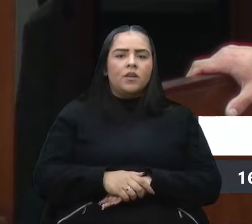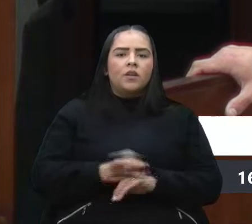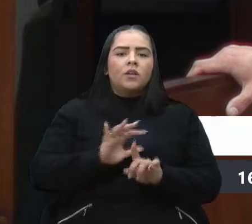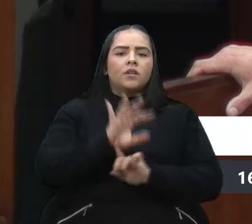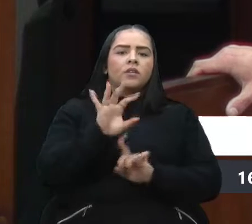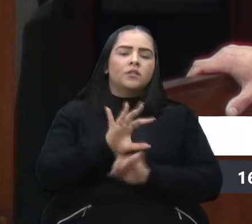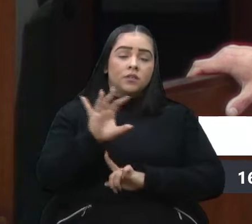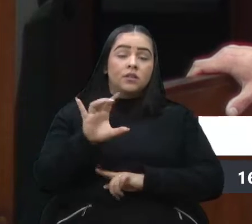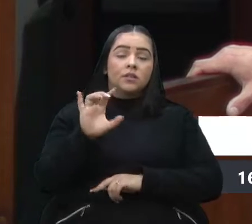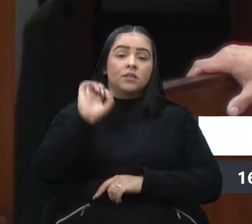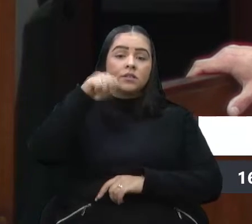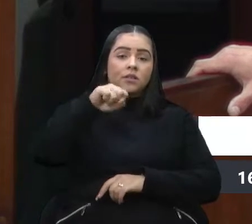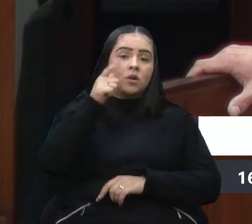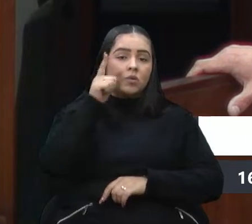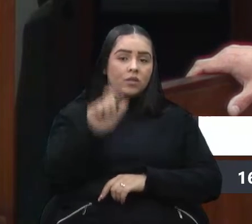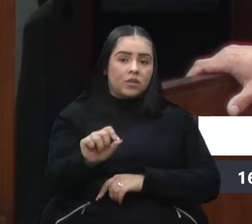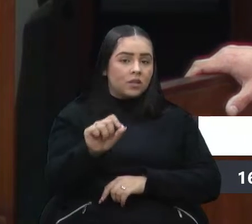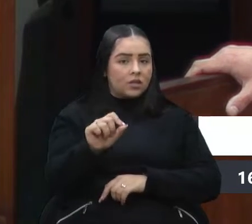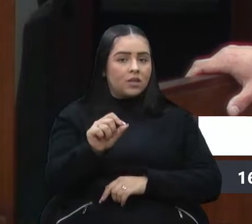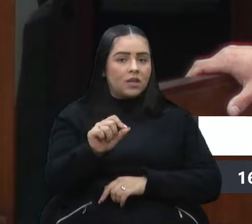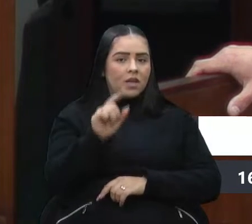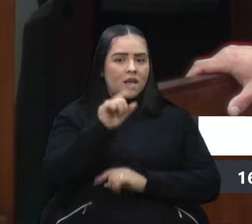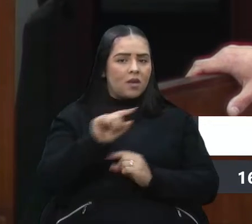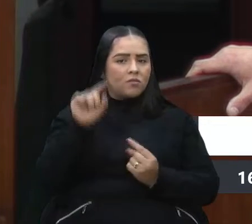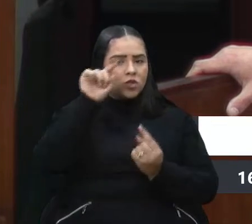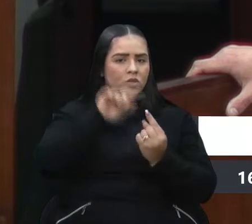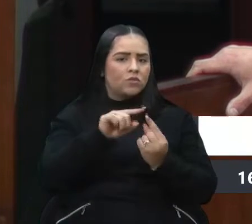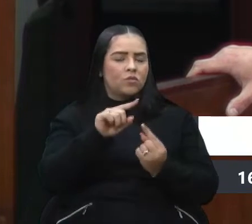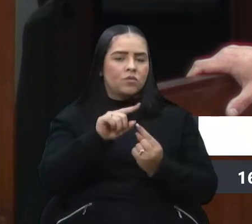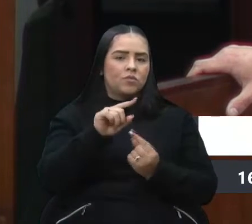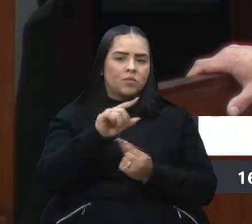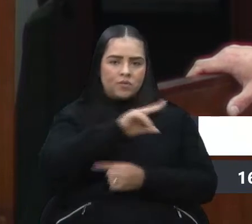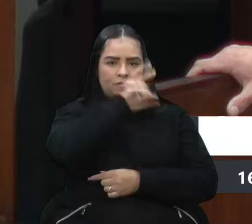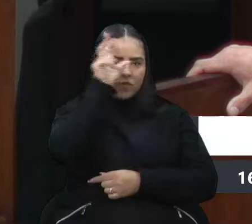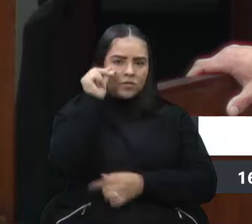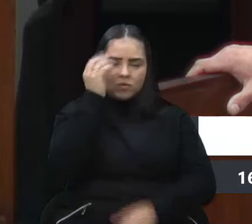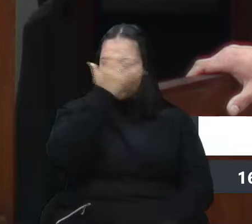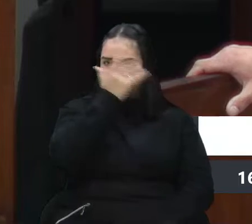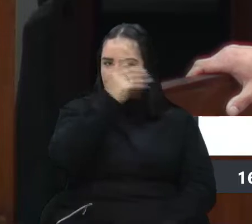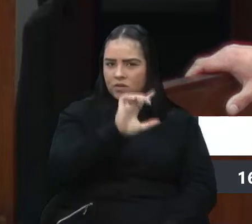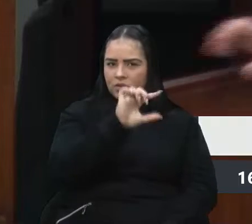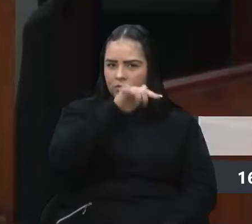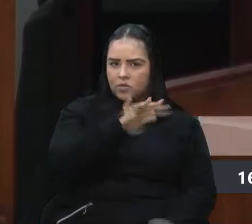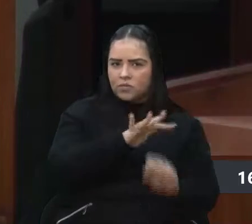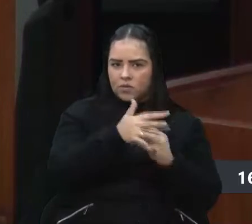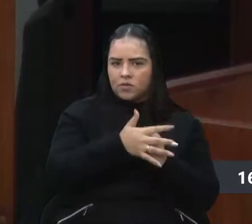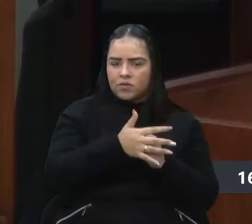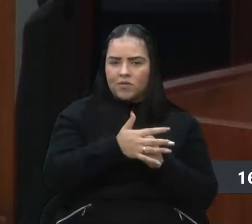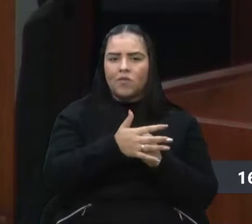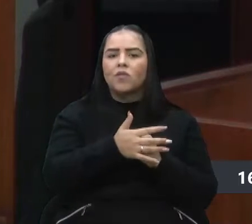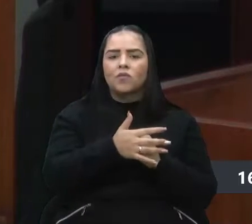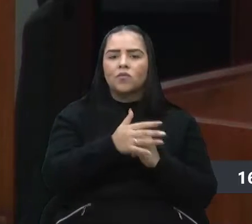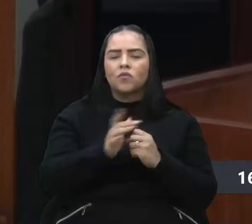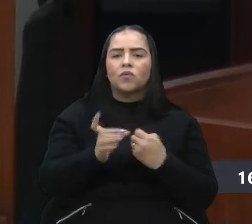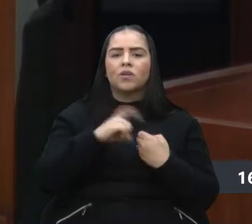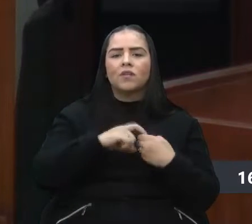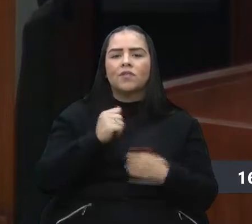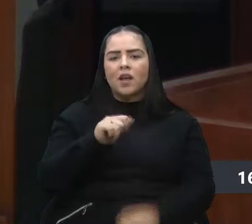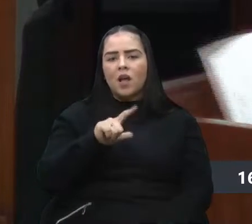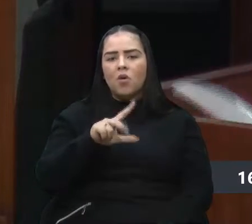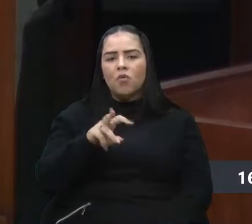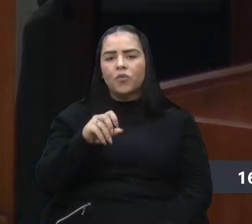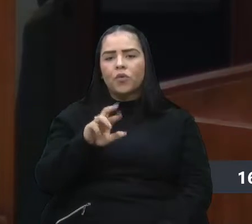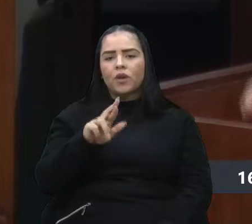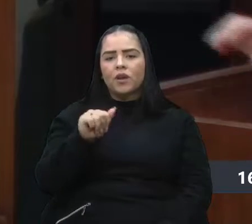seria atendida. Já era o objetivo do prefeito Adiló, que a pós-pandemia voltasse a funcionar como UBS Alvorada.